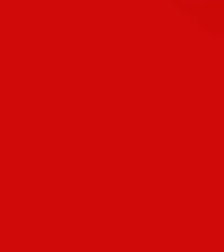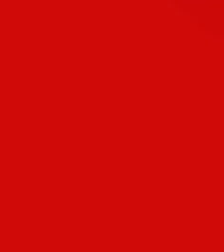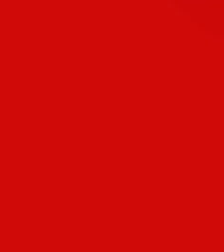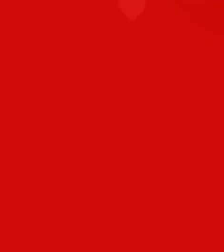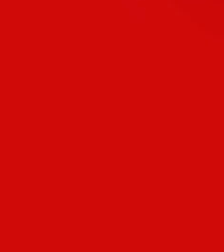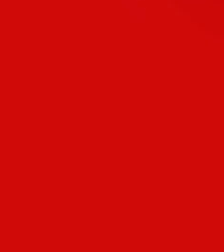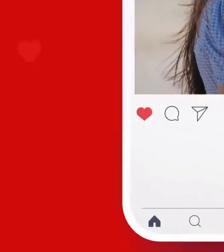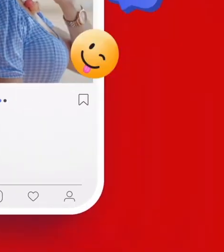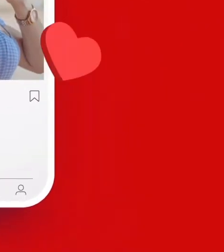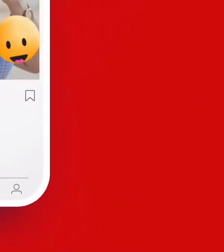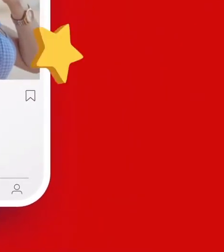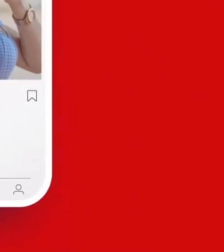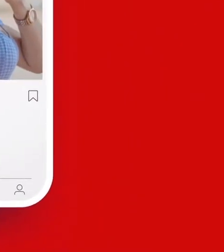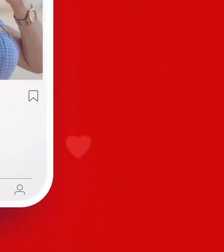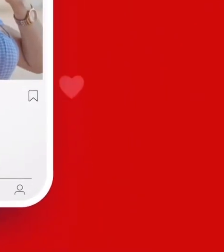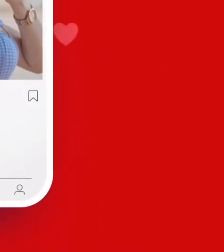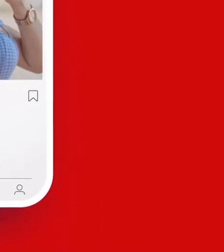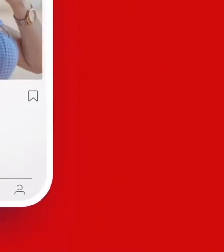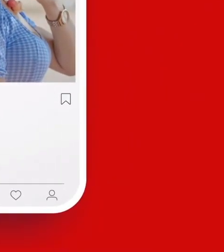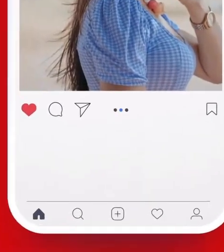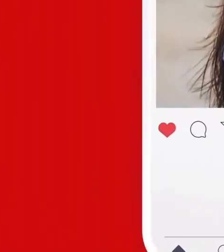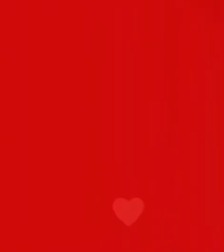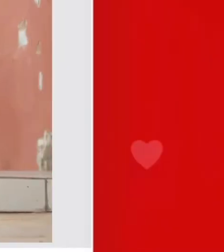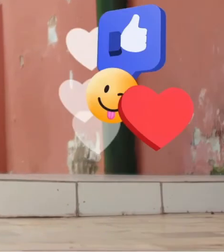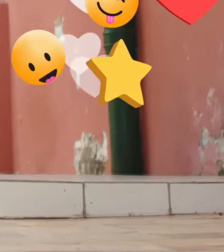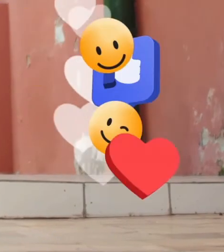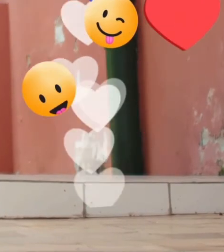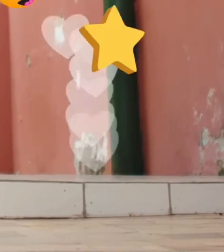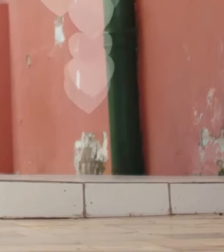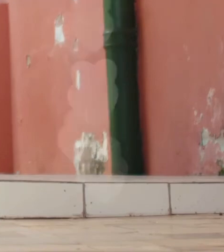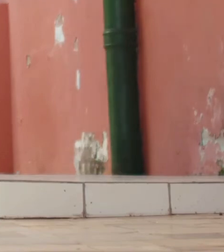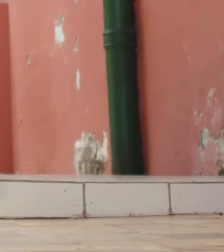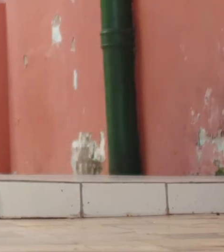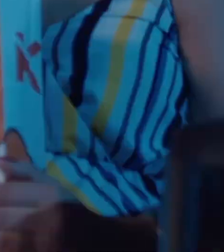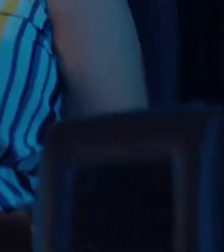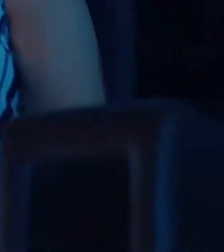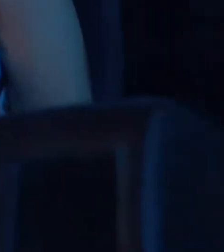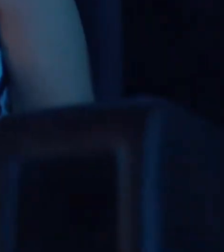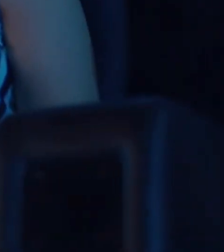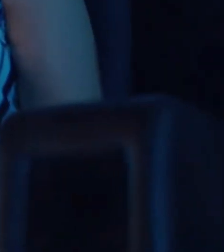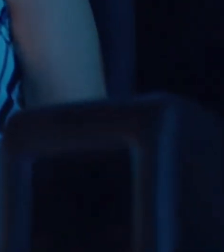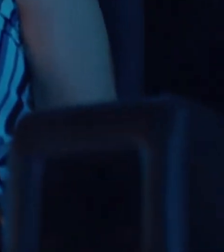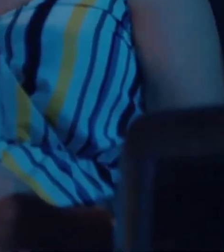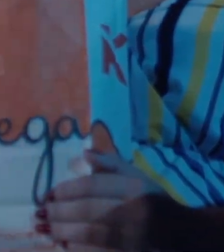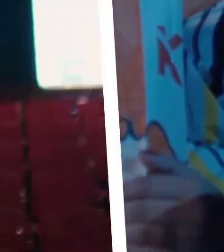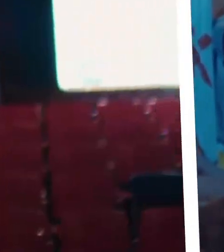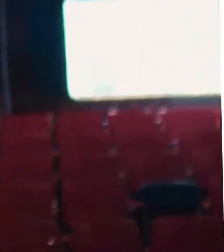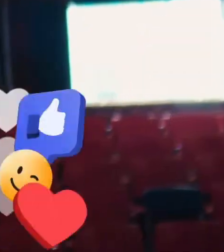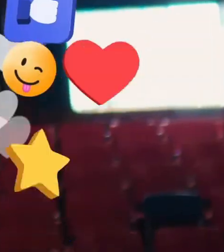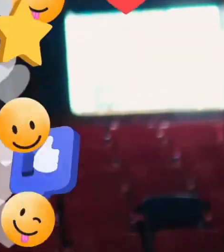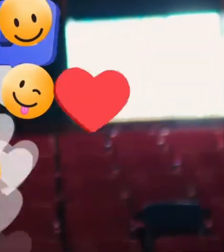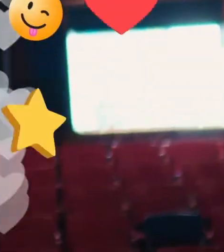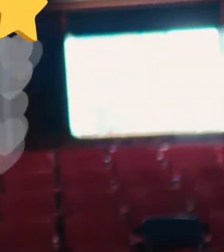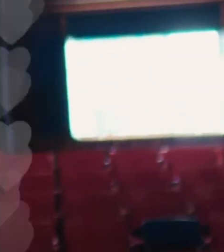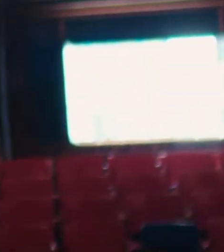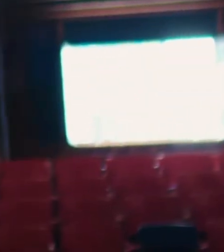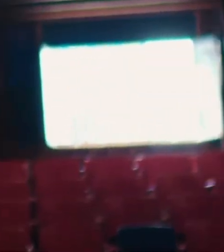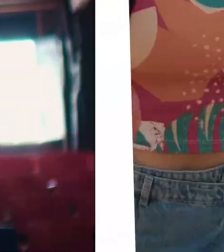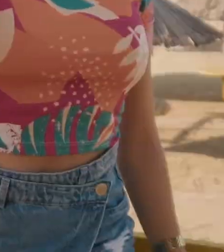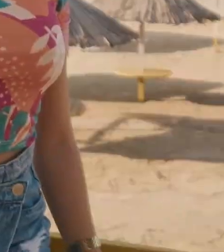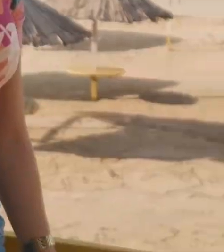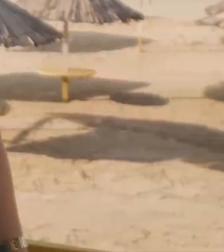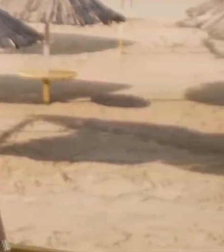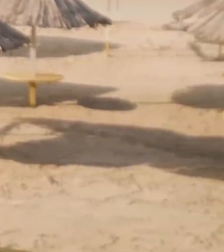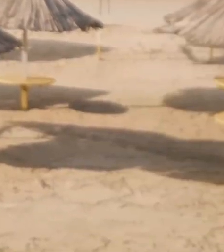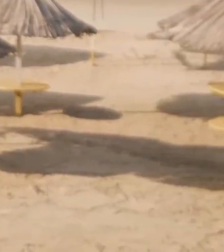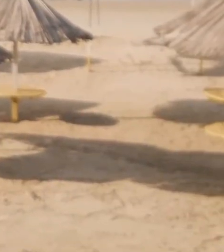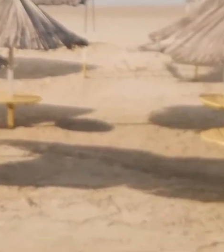Essa é a Bia, essa também é a Bia, Bia curte dançar, Bia adora cinema, Bia gosta de cantar,